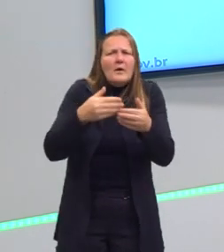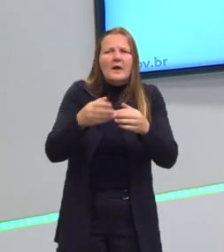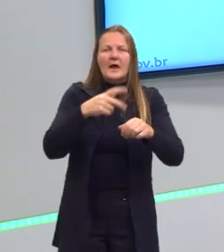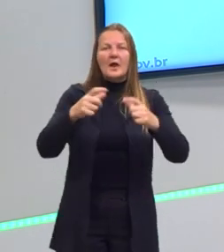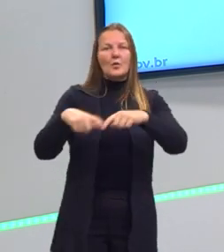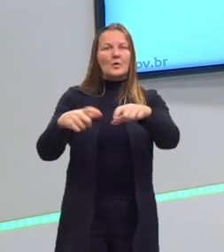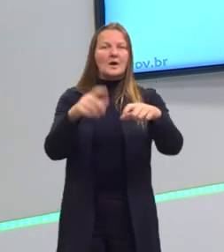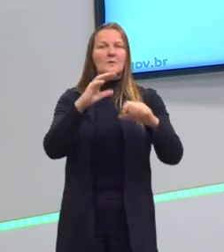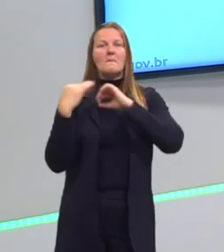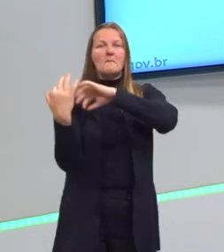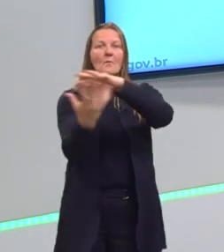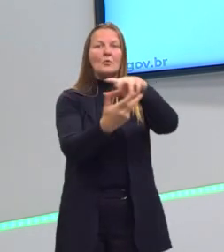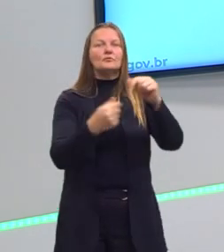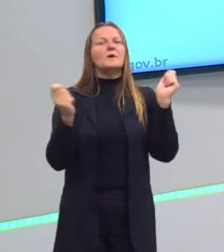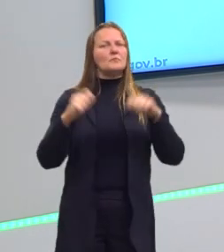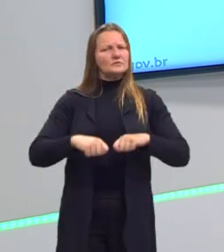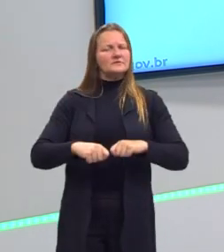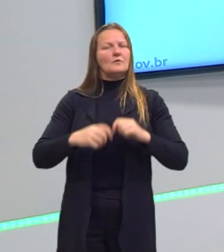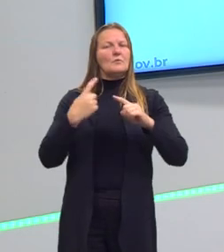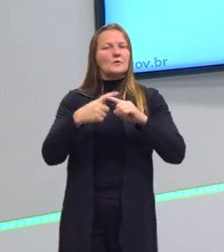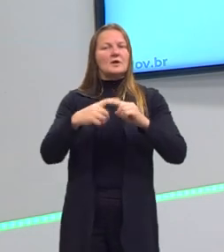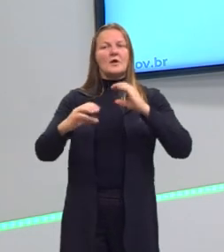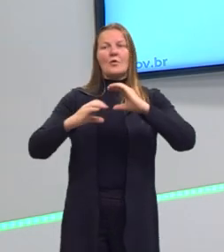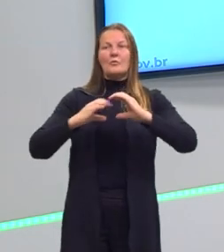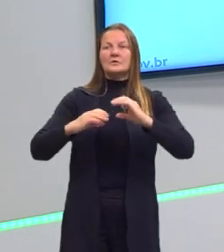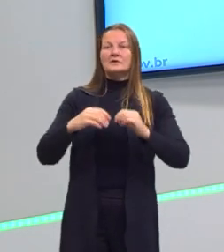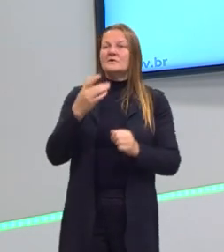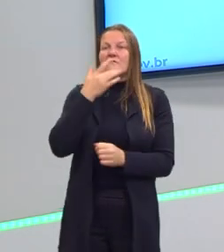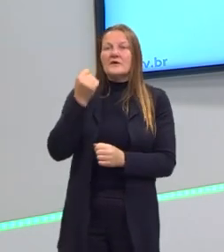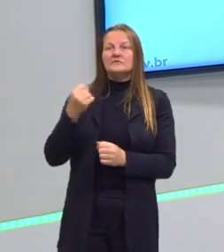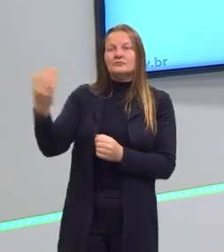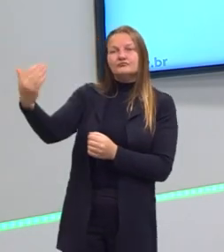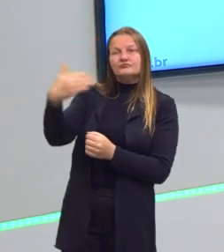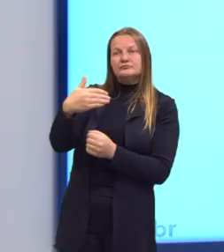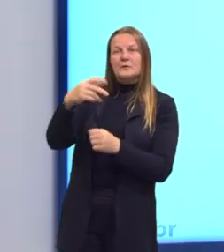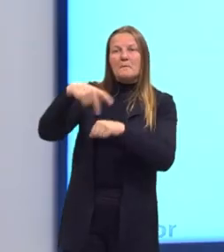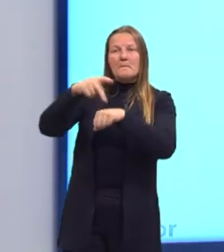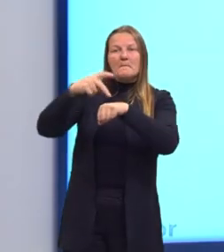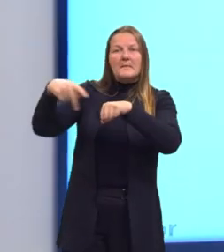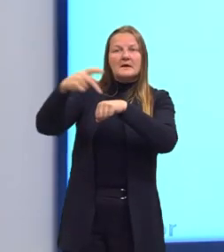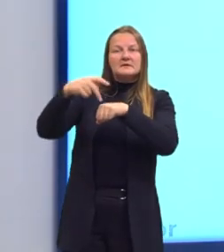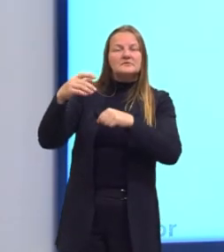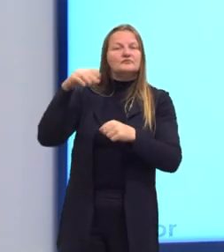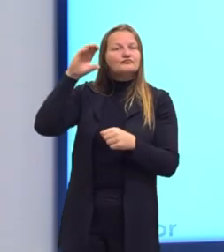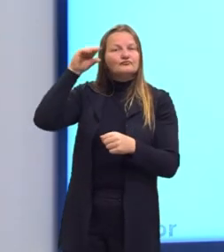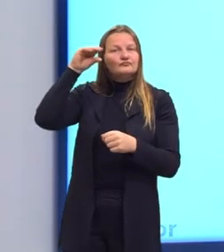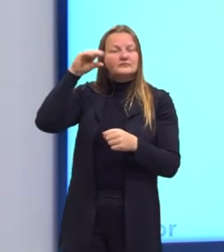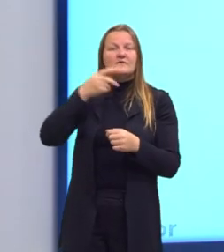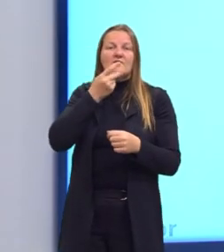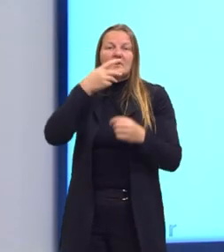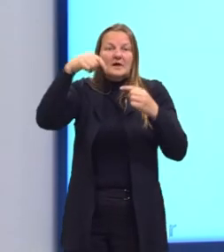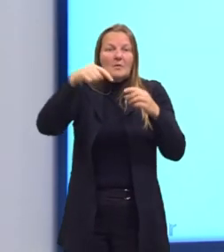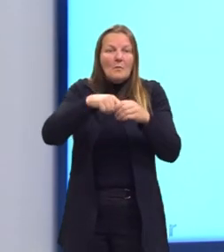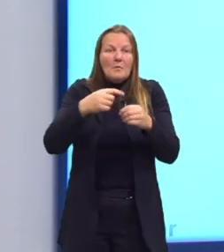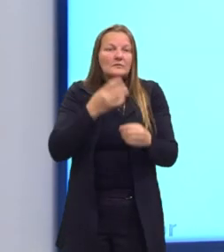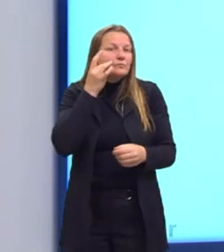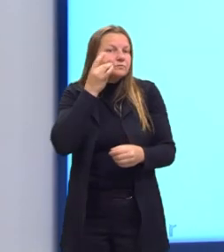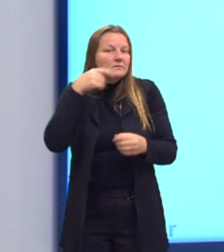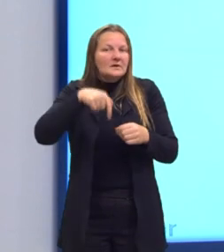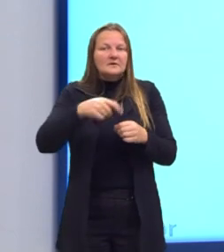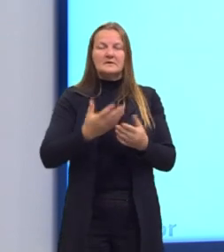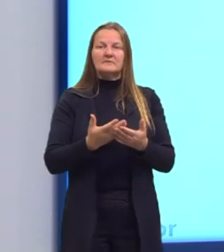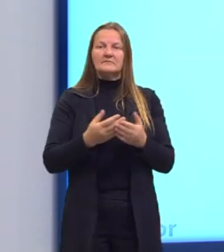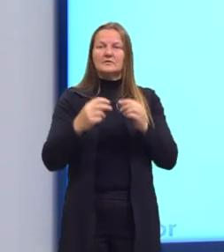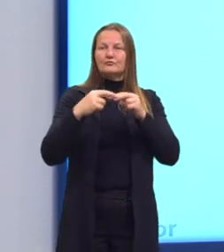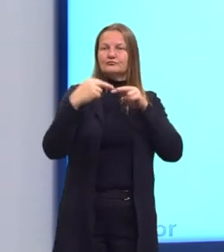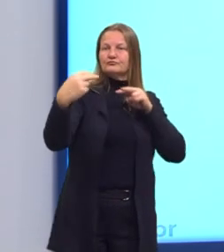verdadeiramente possível de se fazer. Fazer alguém intervir na nossa aula de outro país, é possível fazer. Então a globalização foi algo que